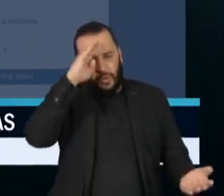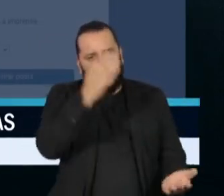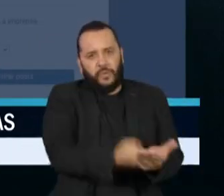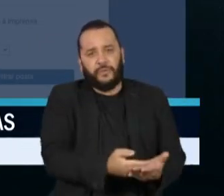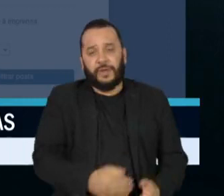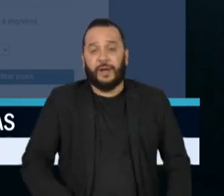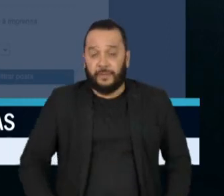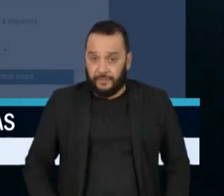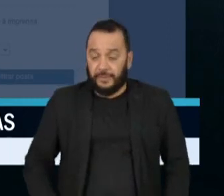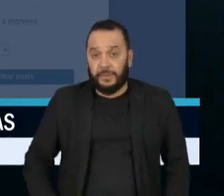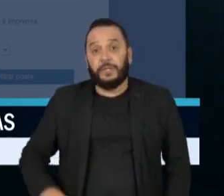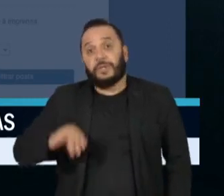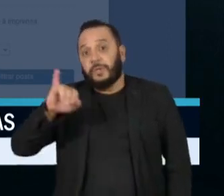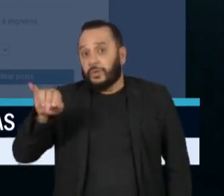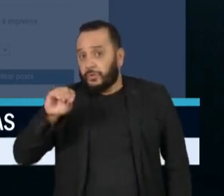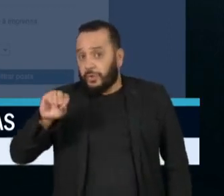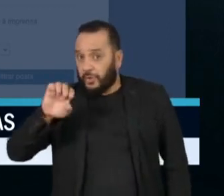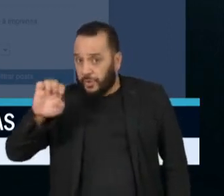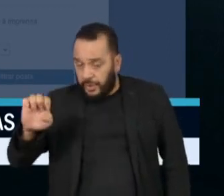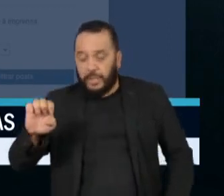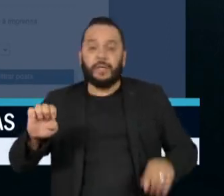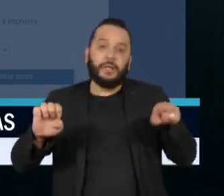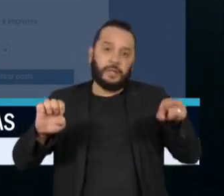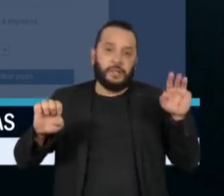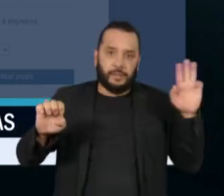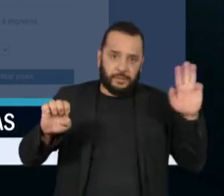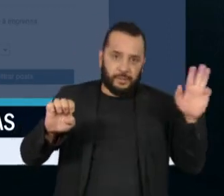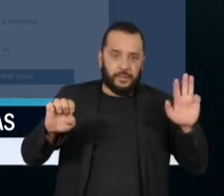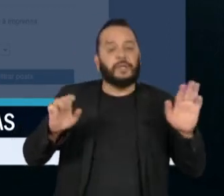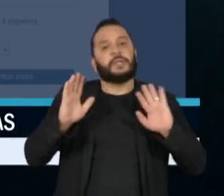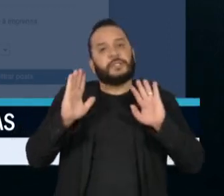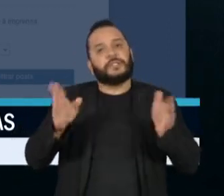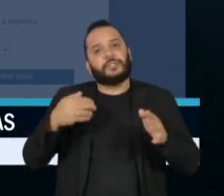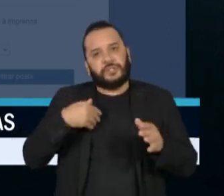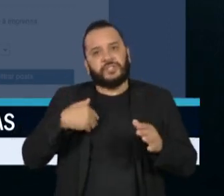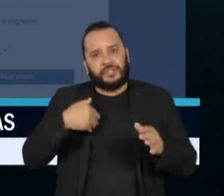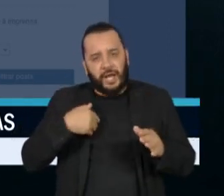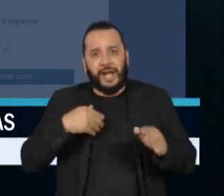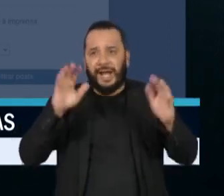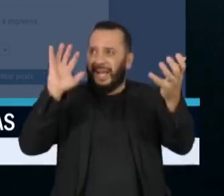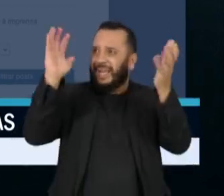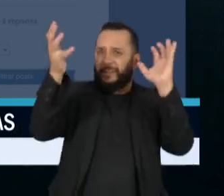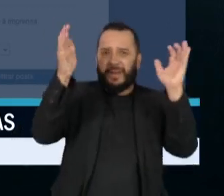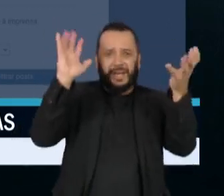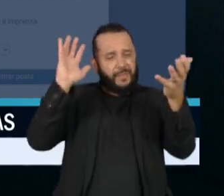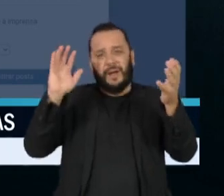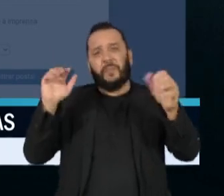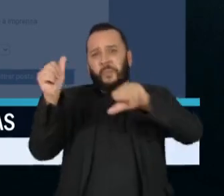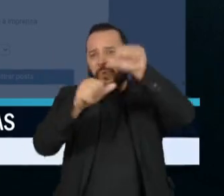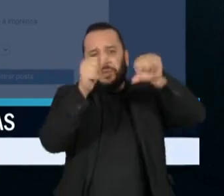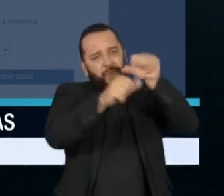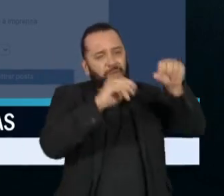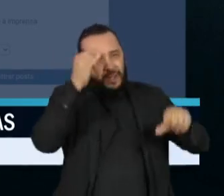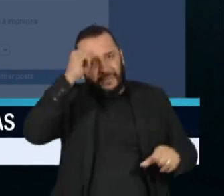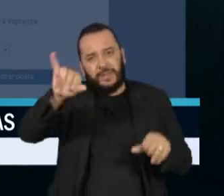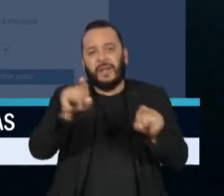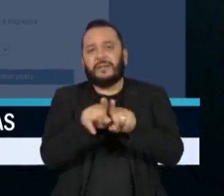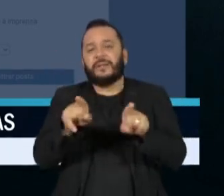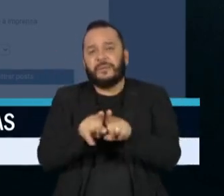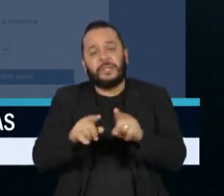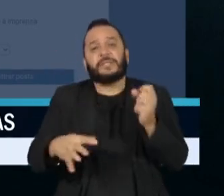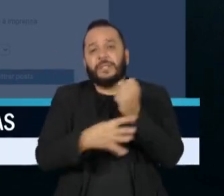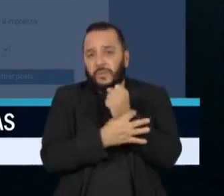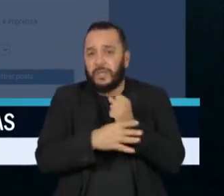Os dois líderes se comprometeram a combater as alterações climáticas, lutar por segurança alimentar, promover a